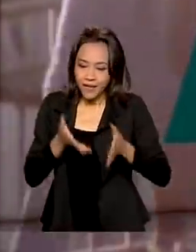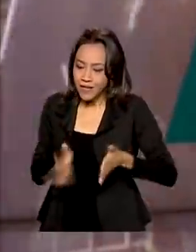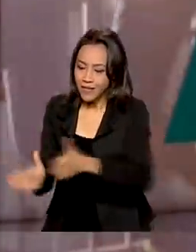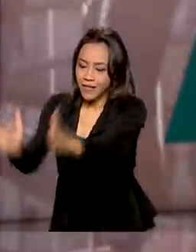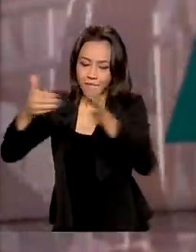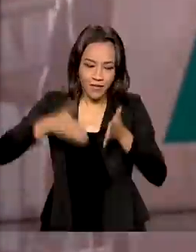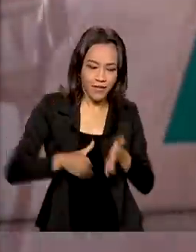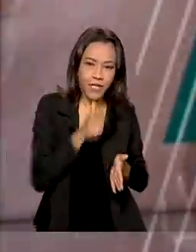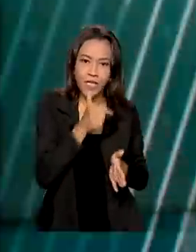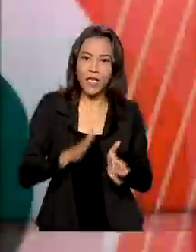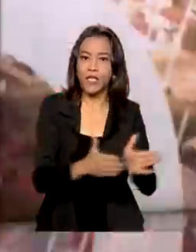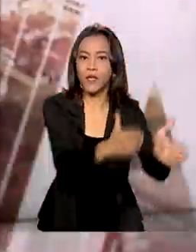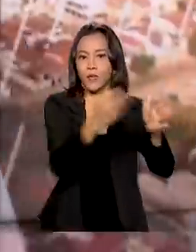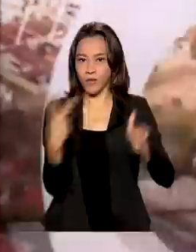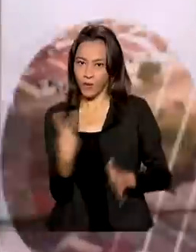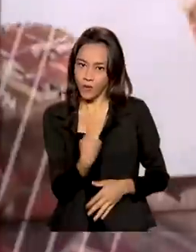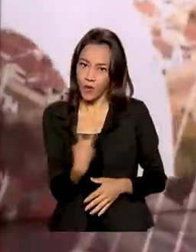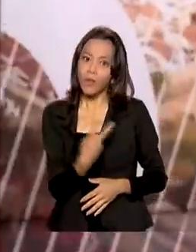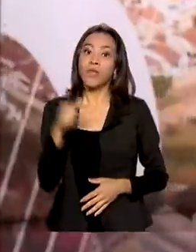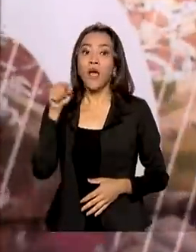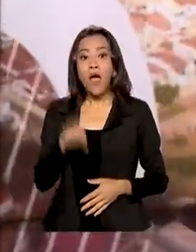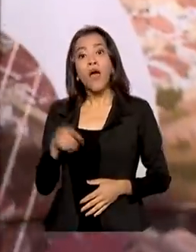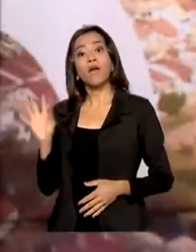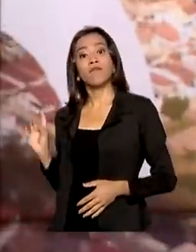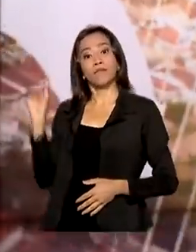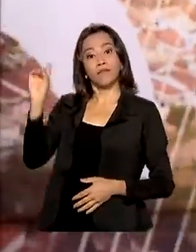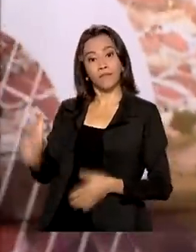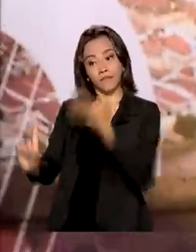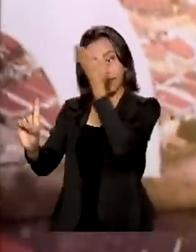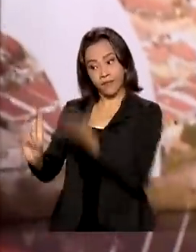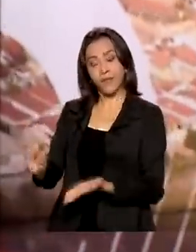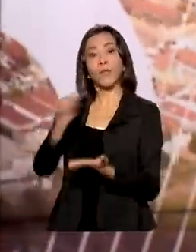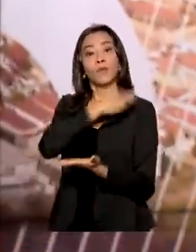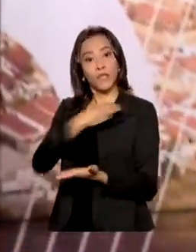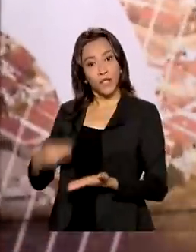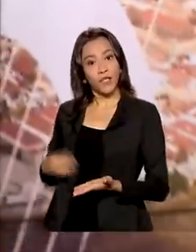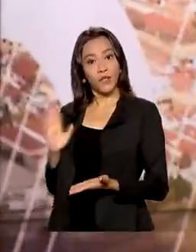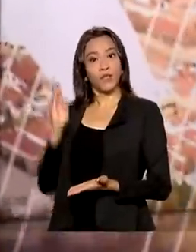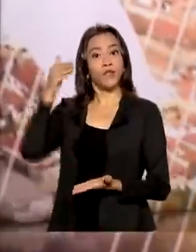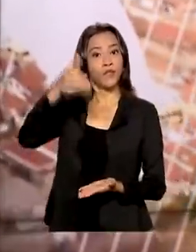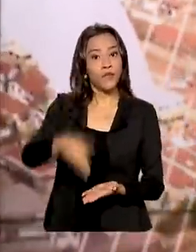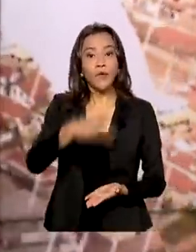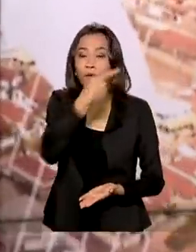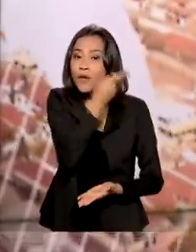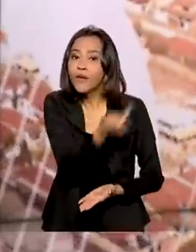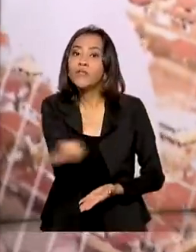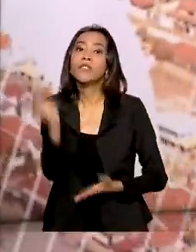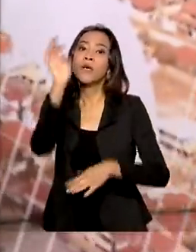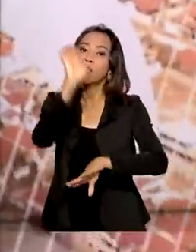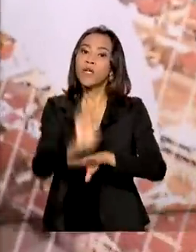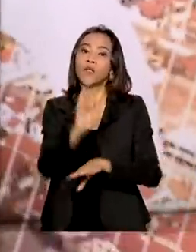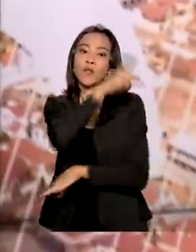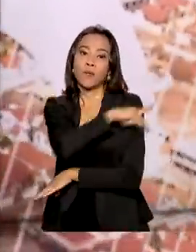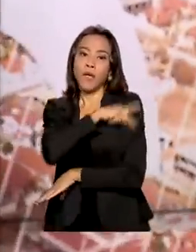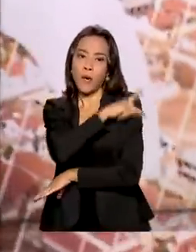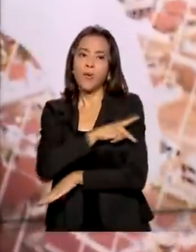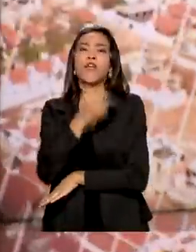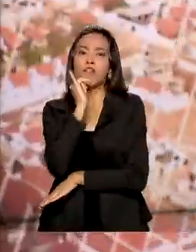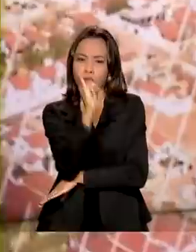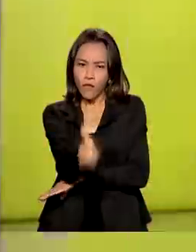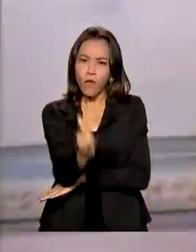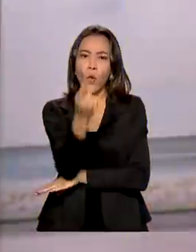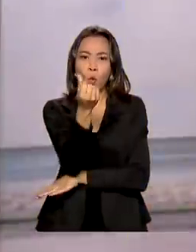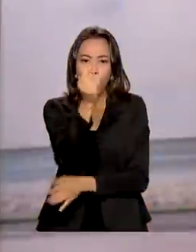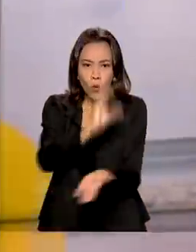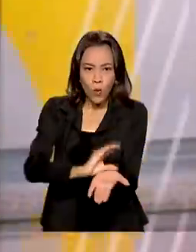anúncio foi na passagem do ministro do Desenvolvimento Regional, Rogério Marinho, pelo Piauí, quando também foi apresentado um investimento de mais de